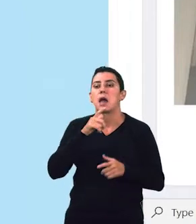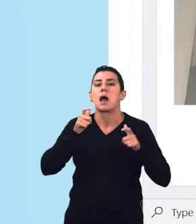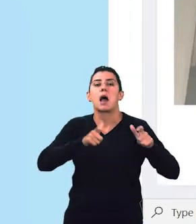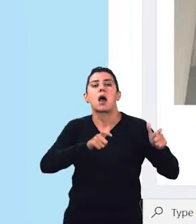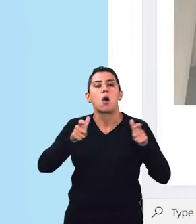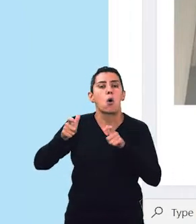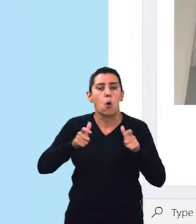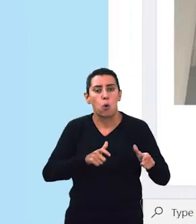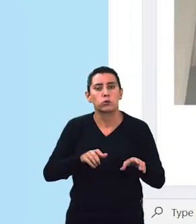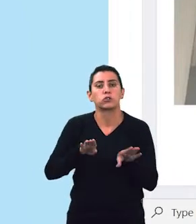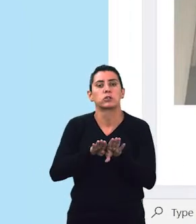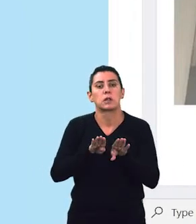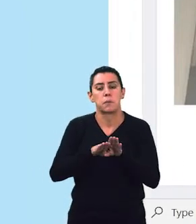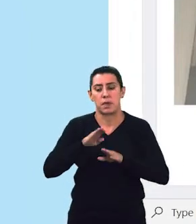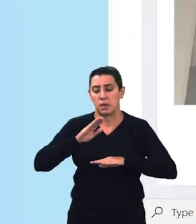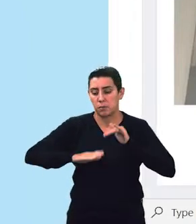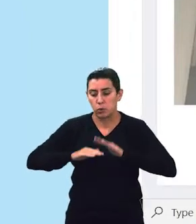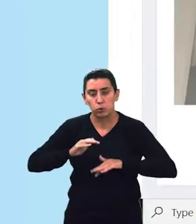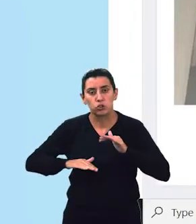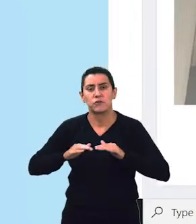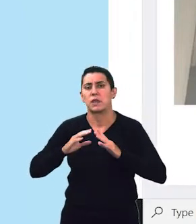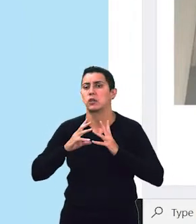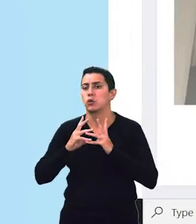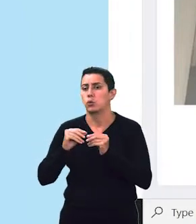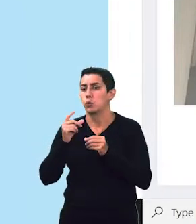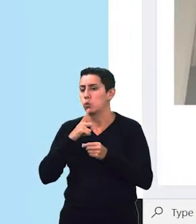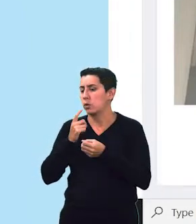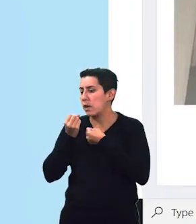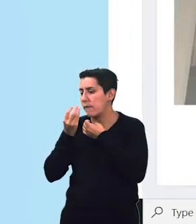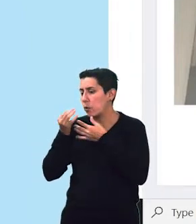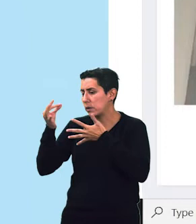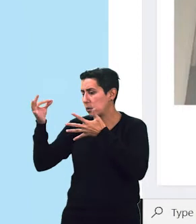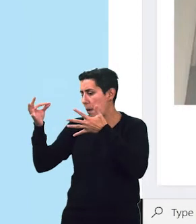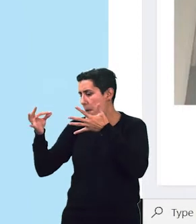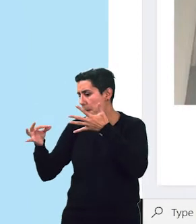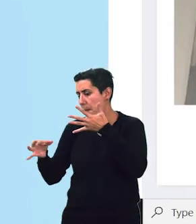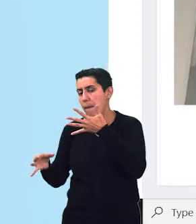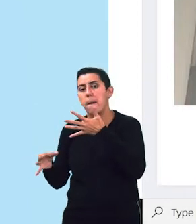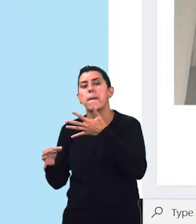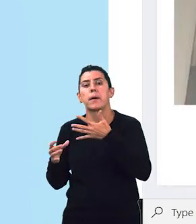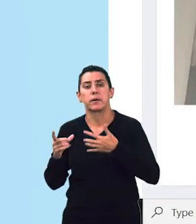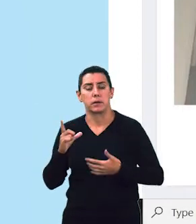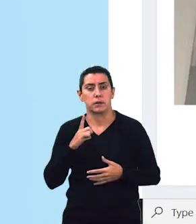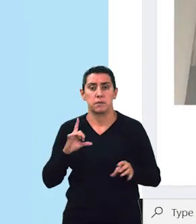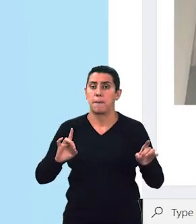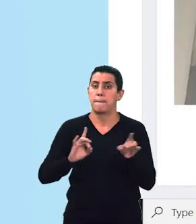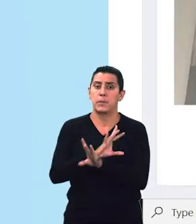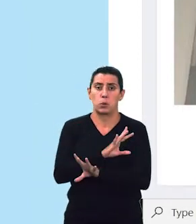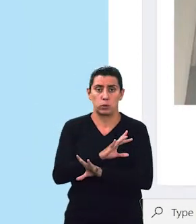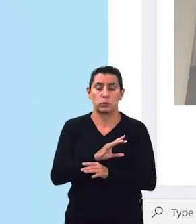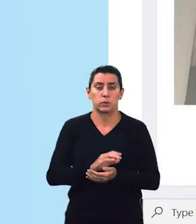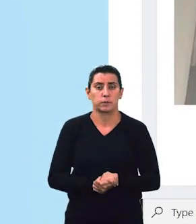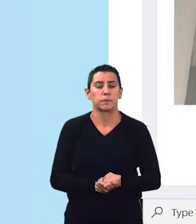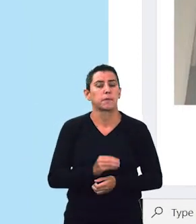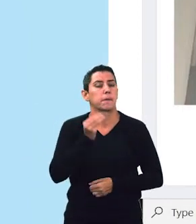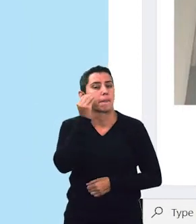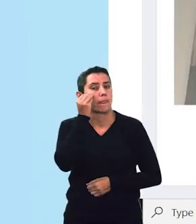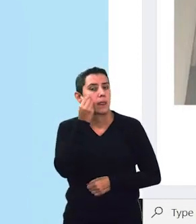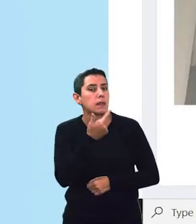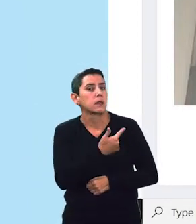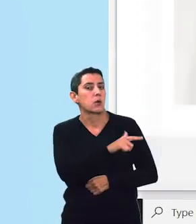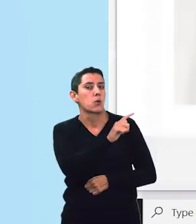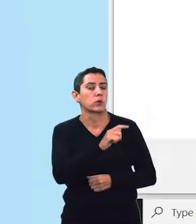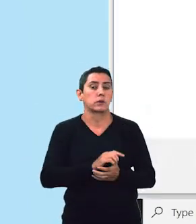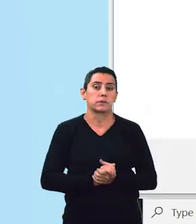a probabilidade, ok? De 0 a 1. De ser uma determinada classe No Mask. Vamos fazer uma outra previsão agora.